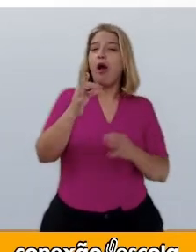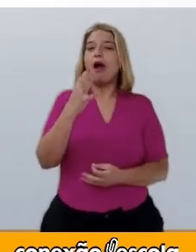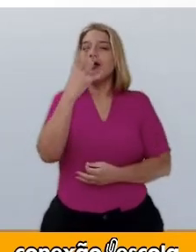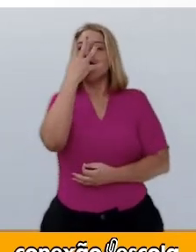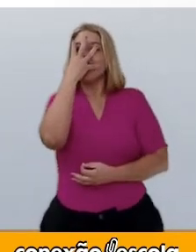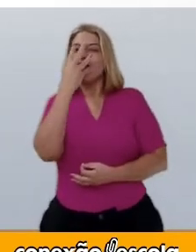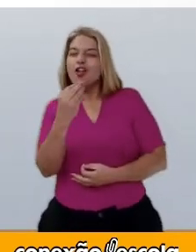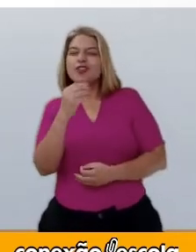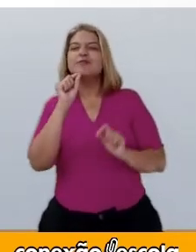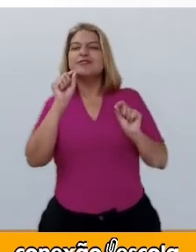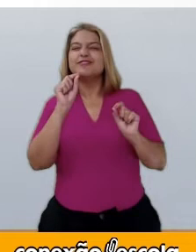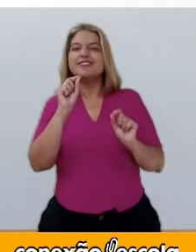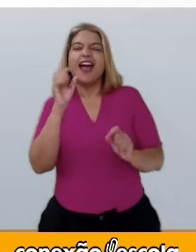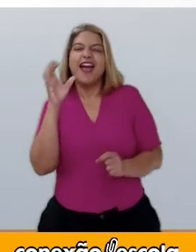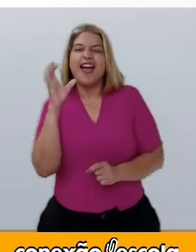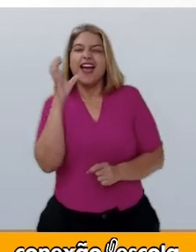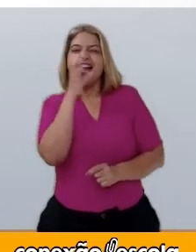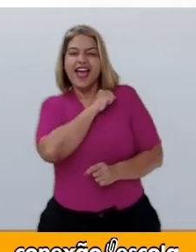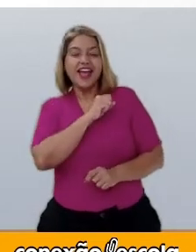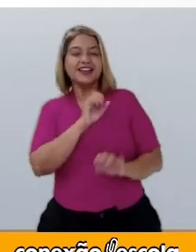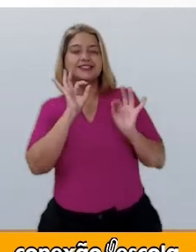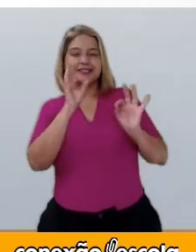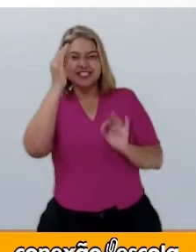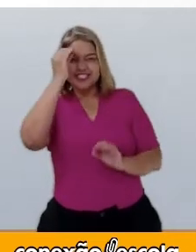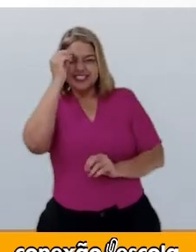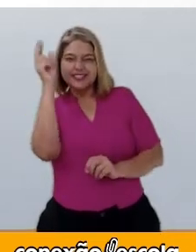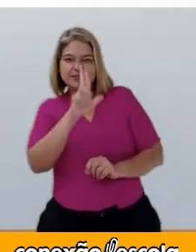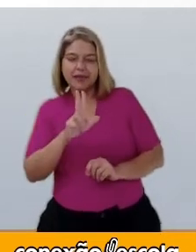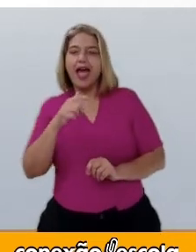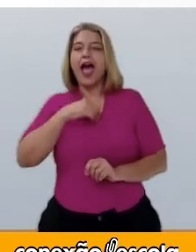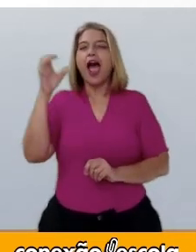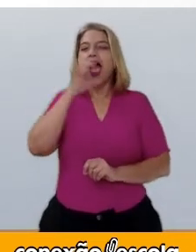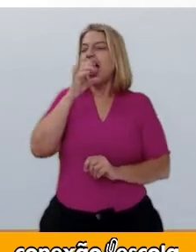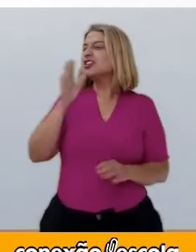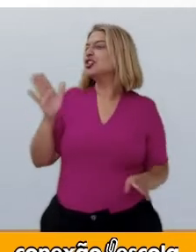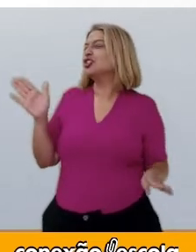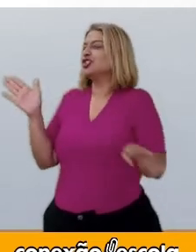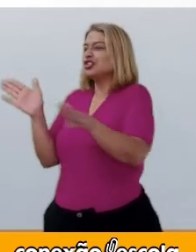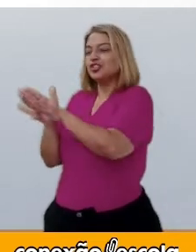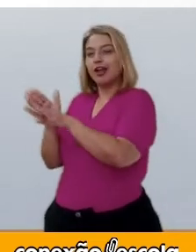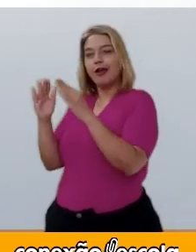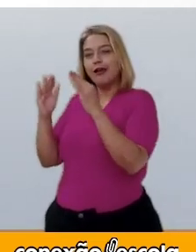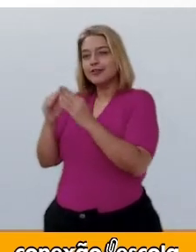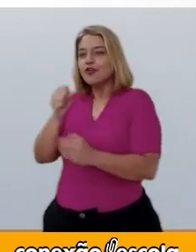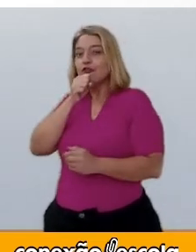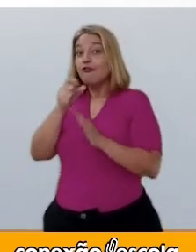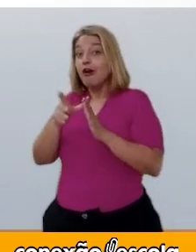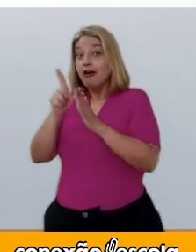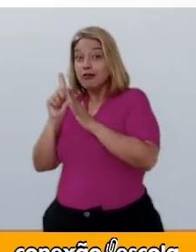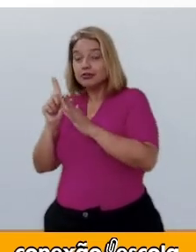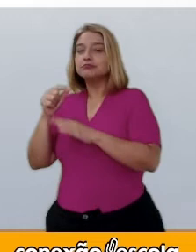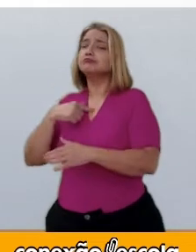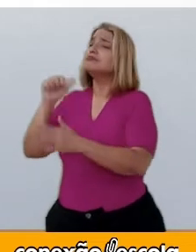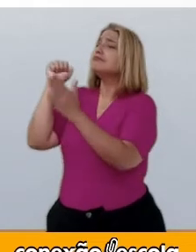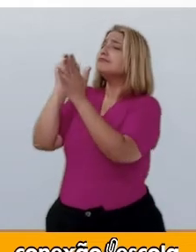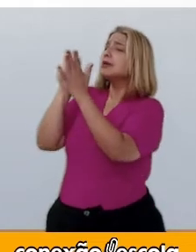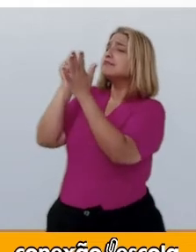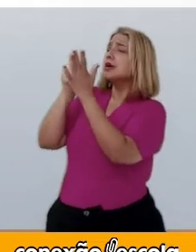não perdeu tempo. Chegou primeiro à casa da vovó e bateu a porta.